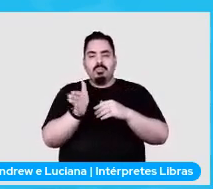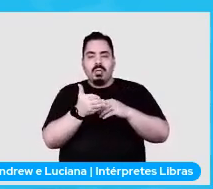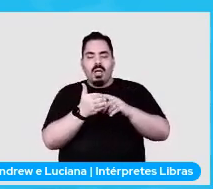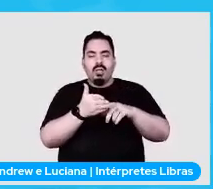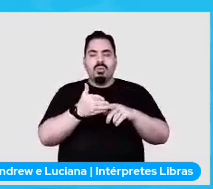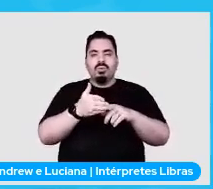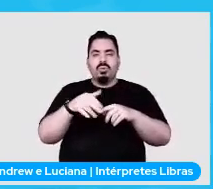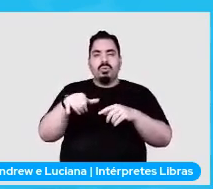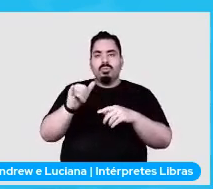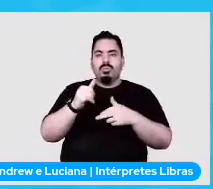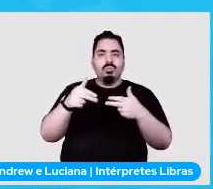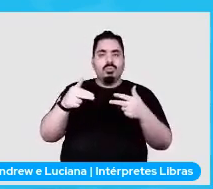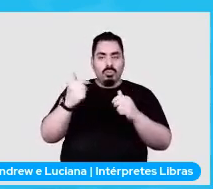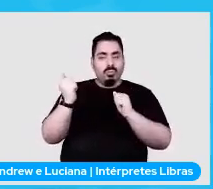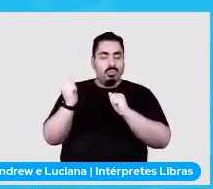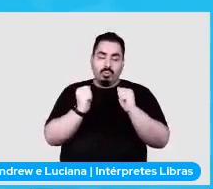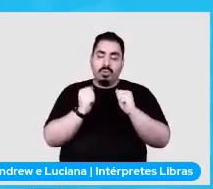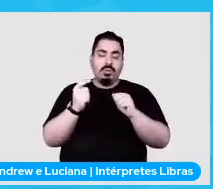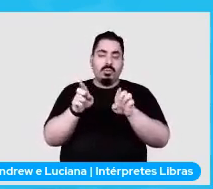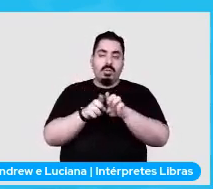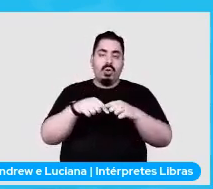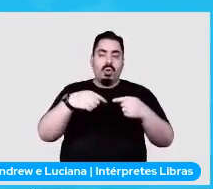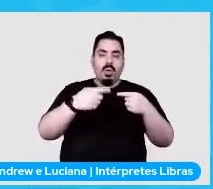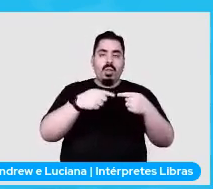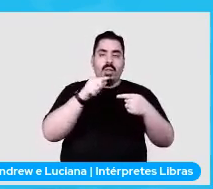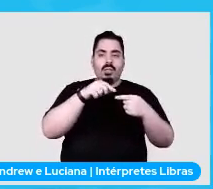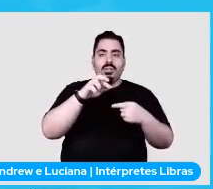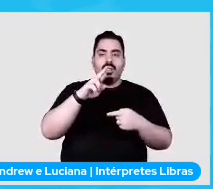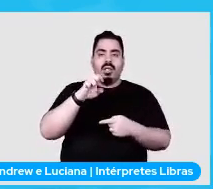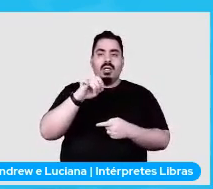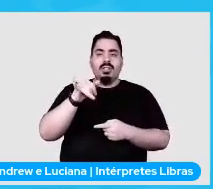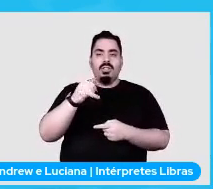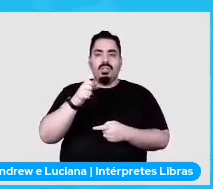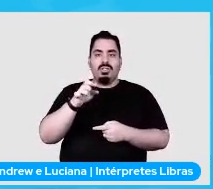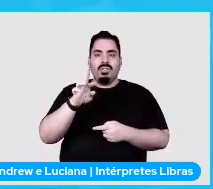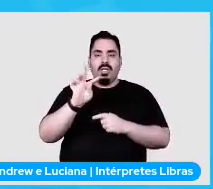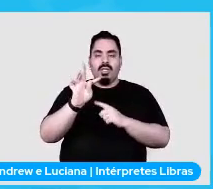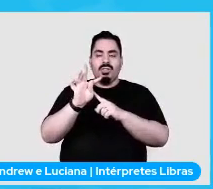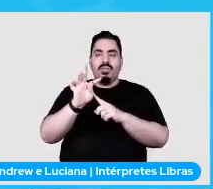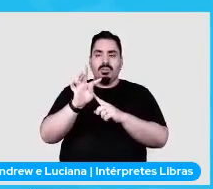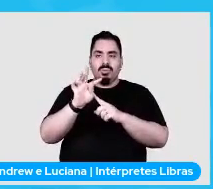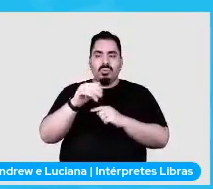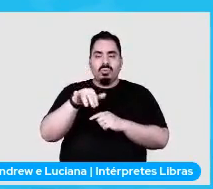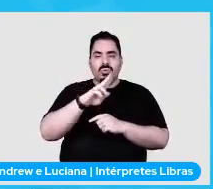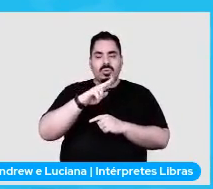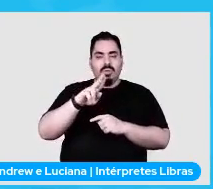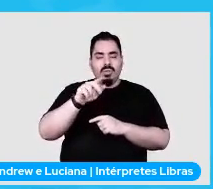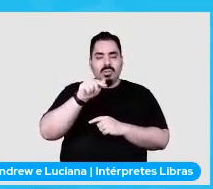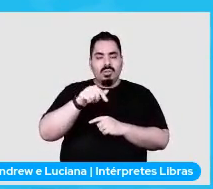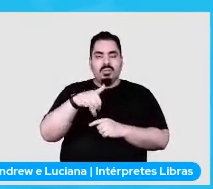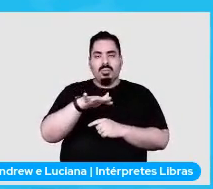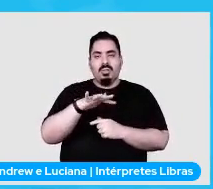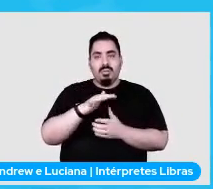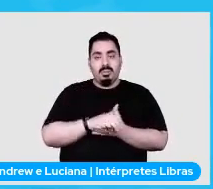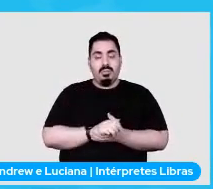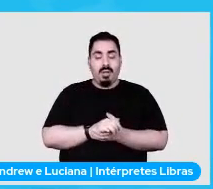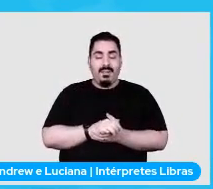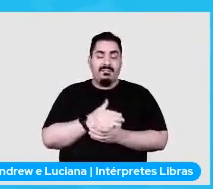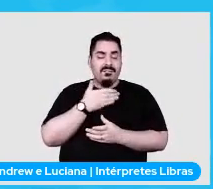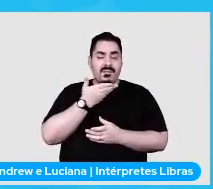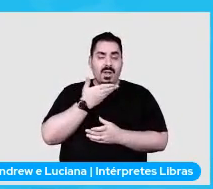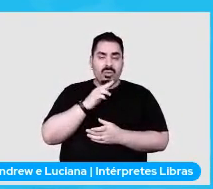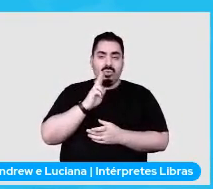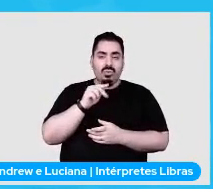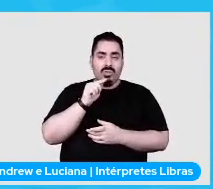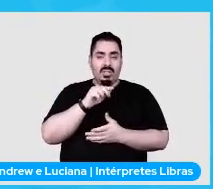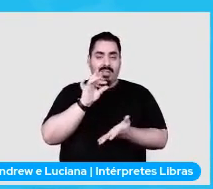rejex nesse parâmetro patner aqui é bem fácil na real de usar a validação com o Spider Moon usando